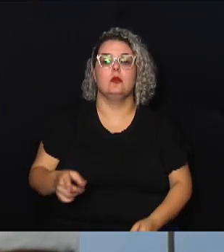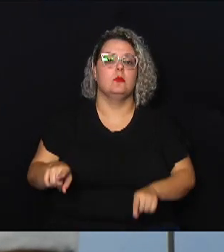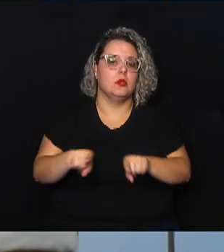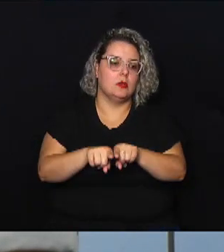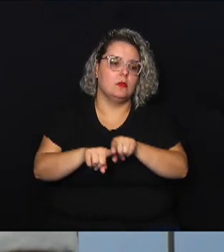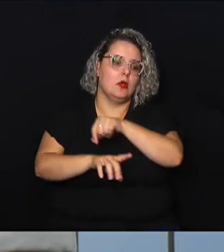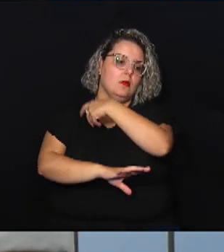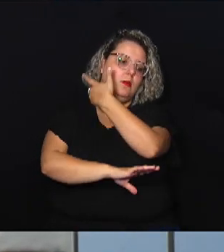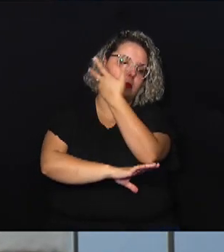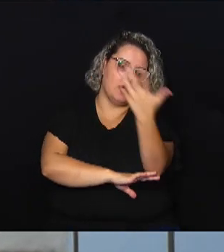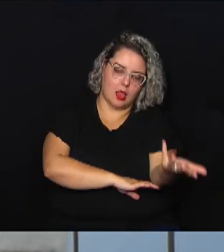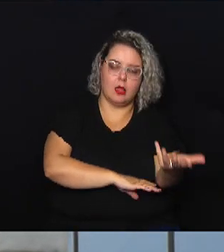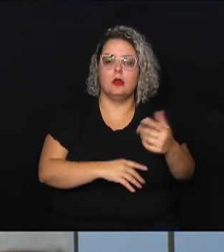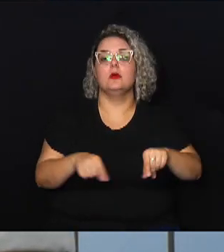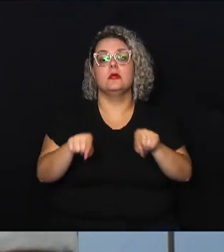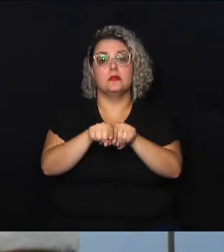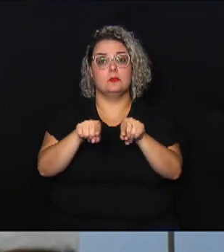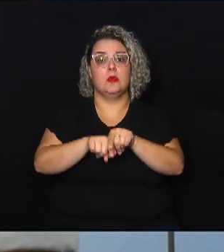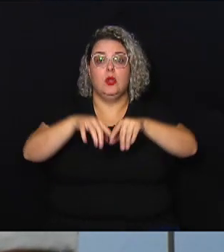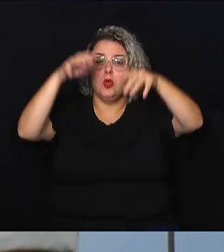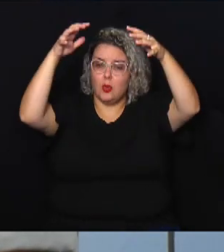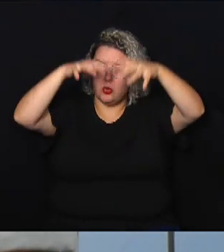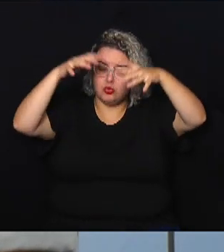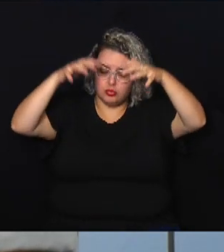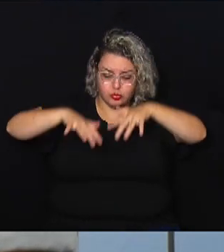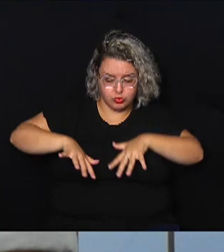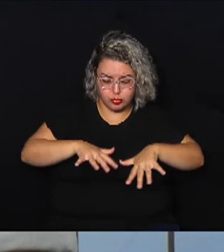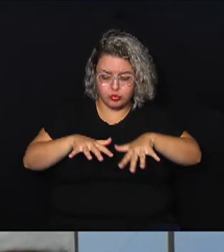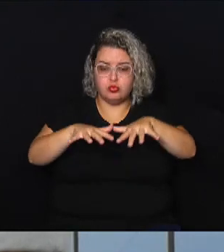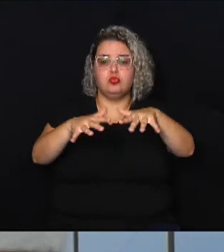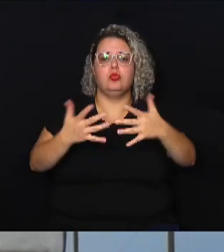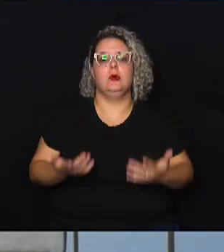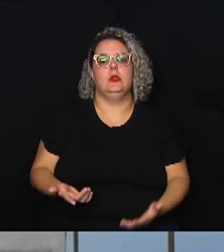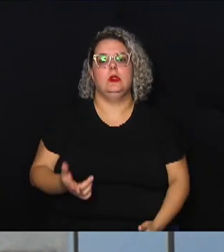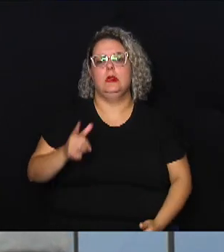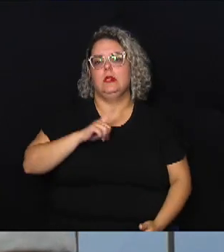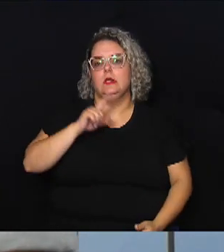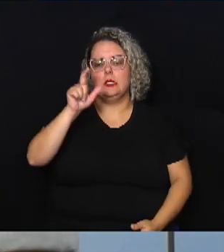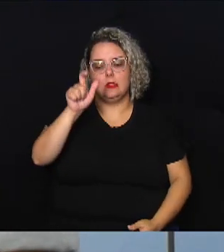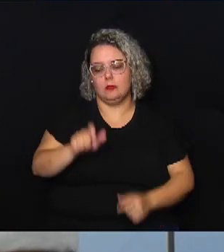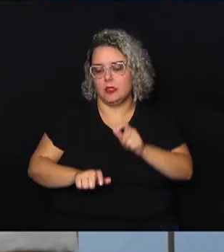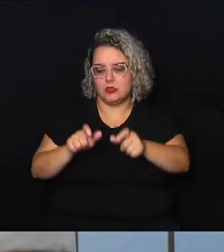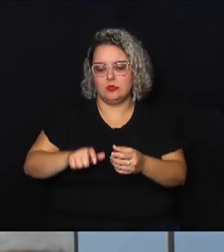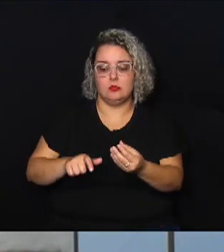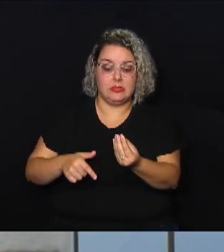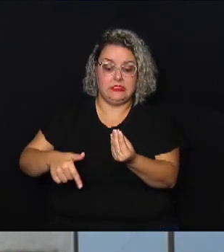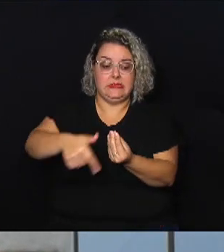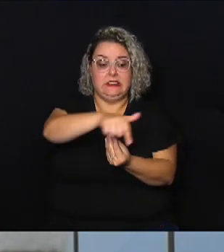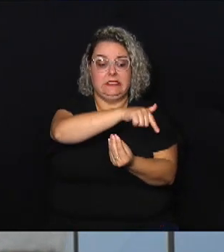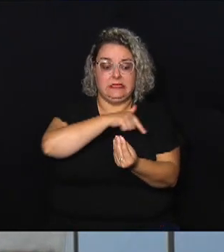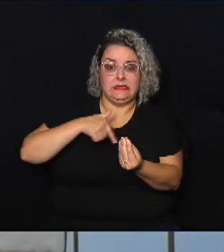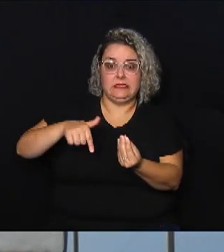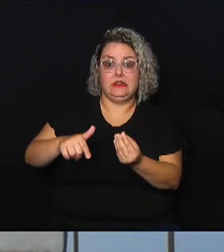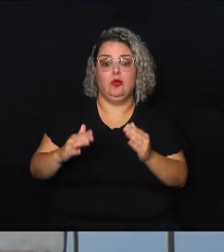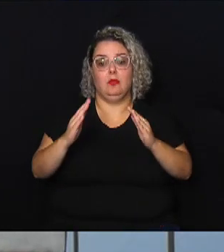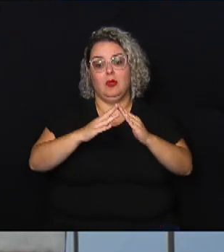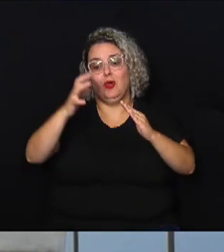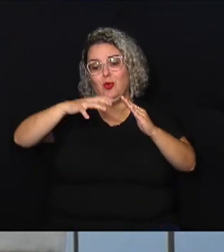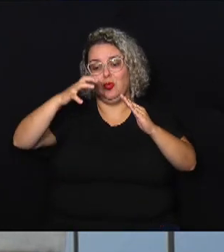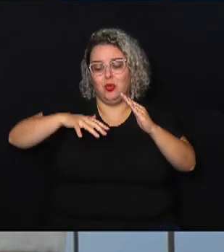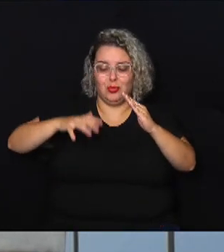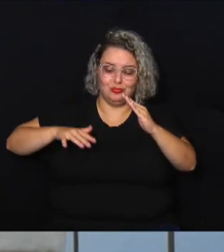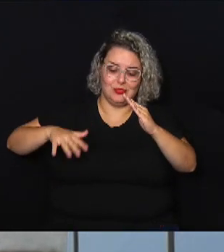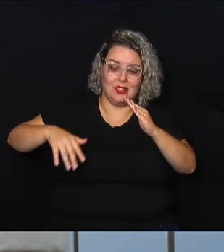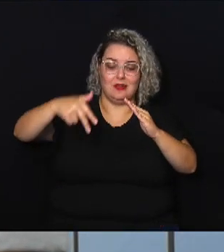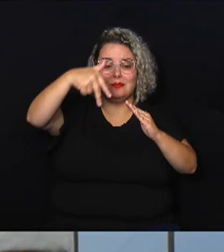época aqui, quanto na questão de enchentes, que às vezes acaba tendo uma pessoa ilhada ou uma casa lá que é atingida por água. No caso